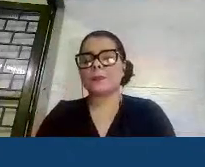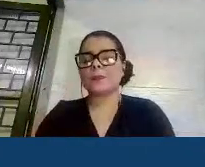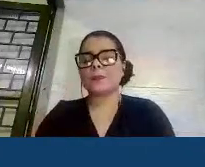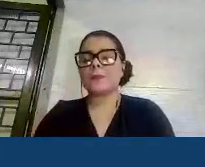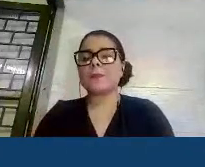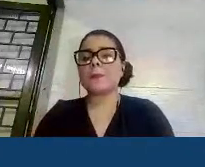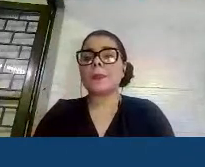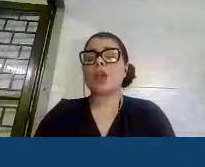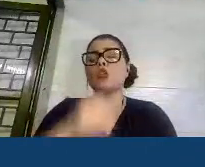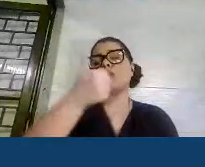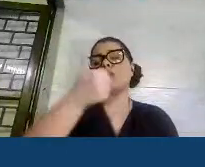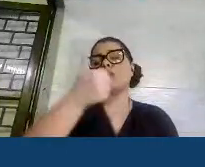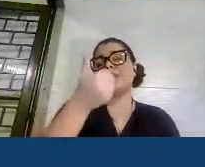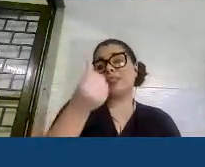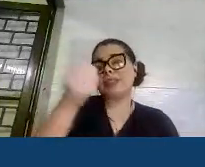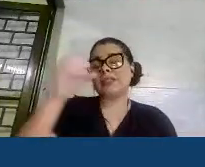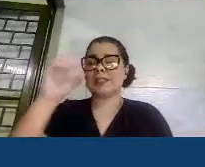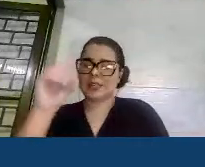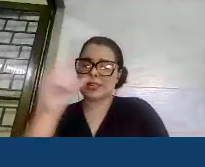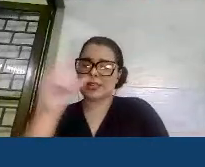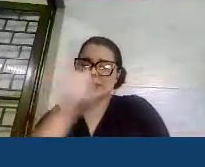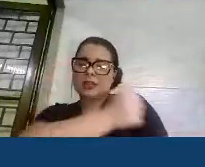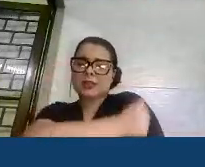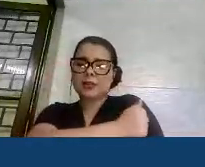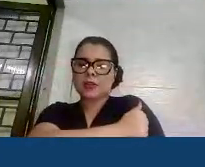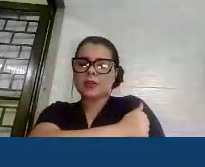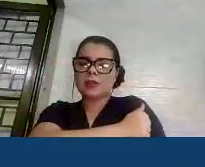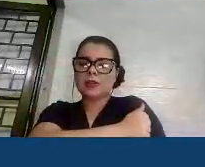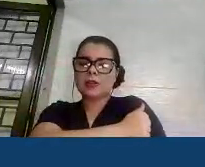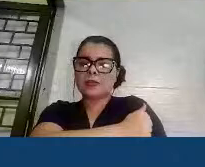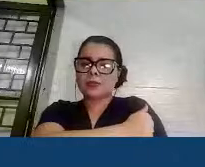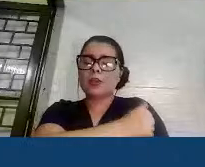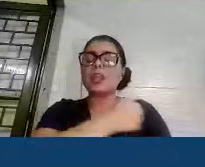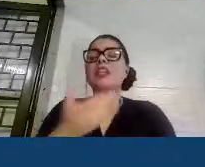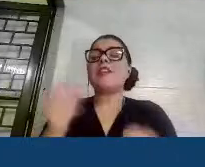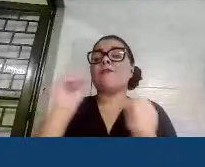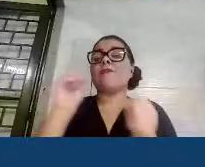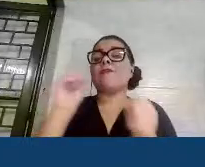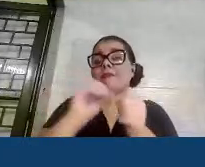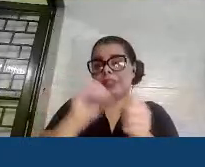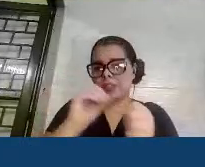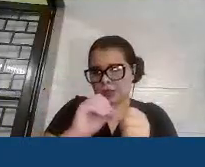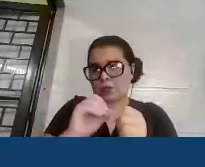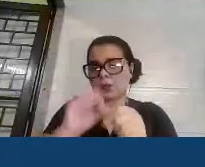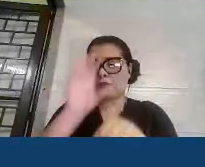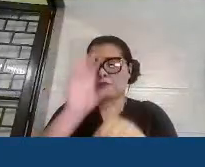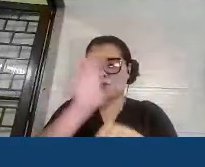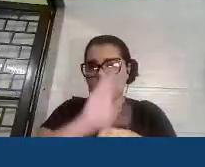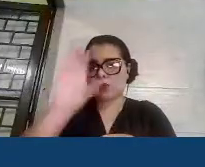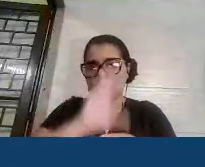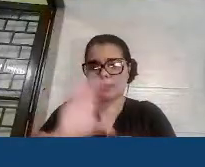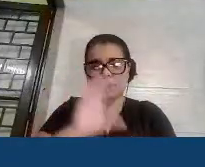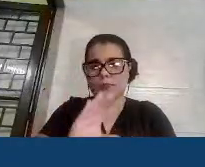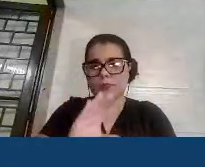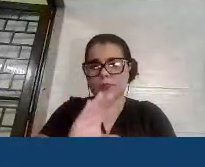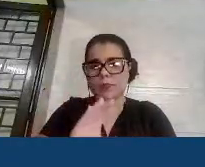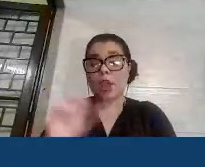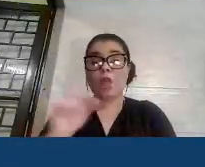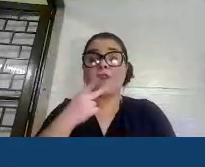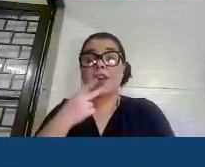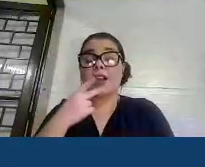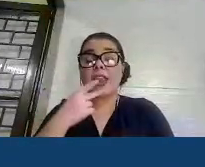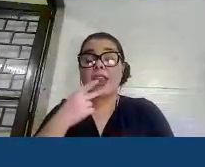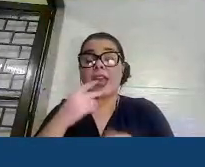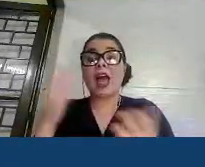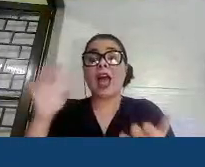dos 160 alunos, até um pouquinho mais, que fizeram o curso, eu não vou falar nem a nível de inscritos, vou falar a